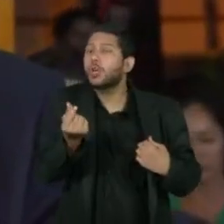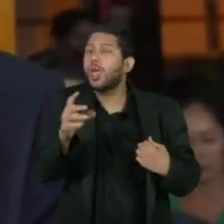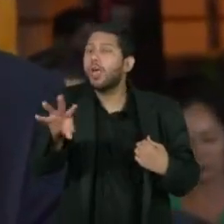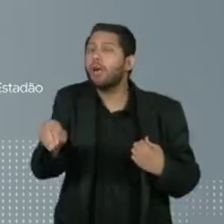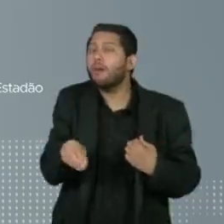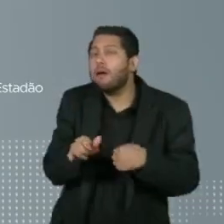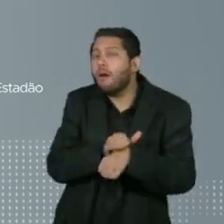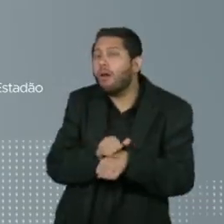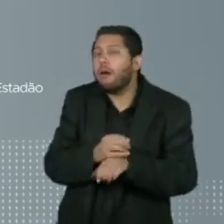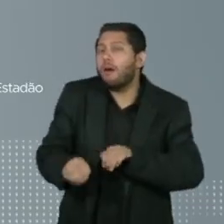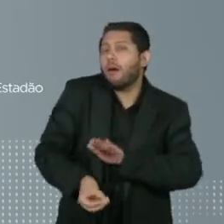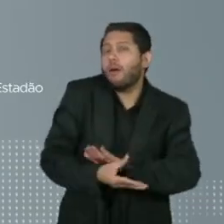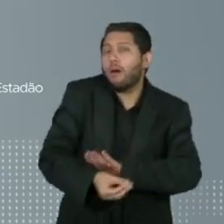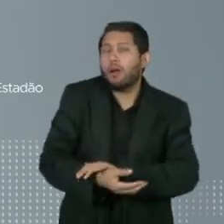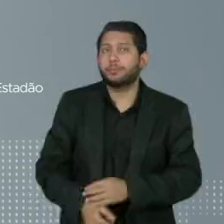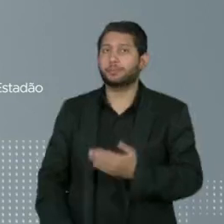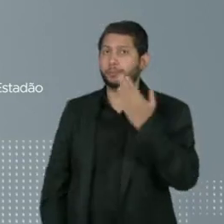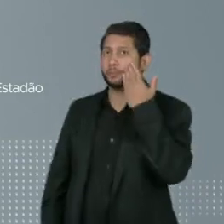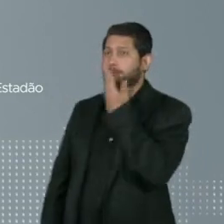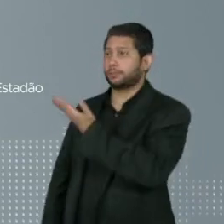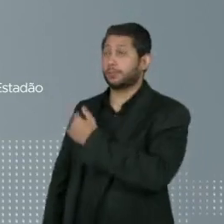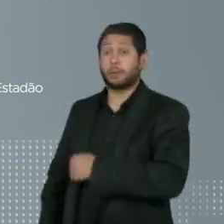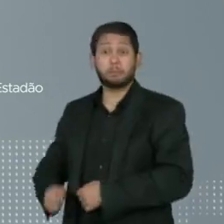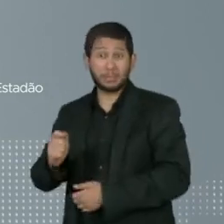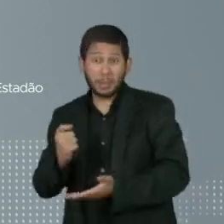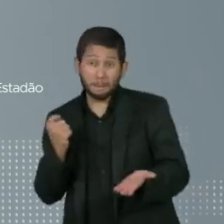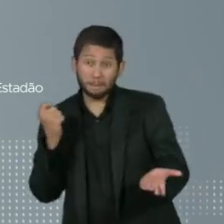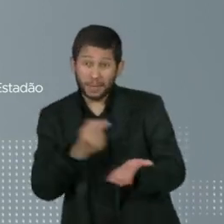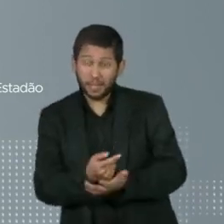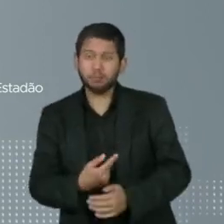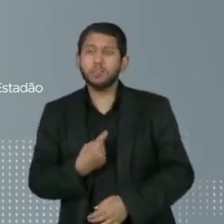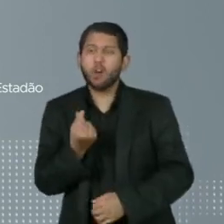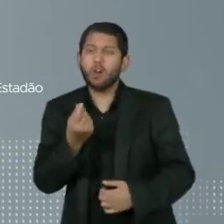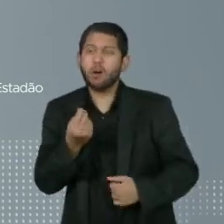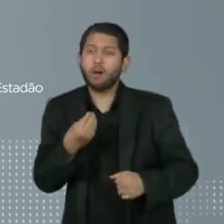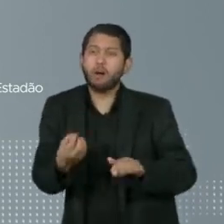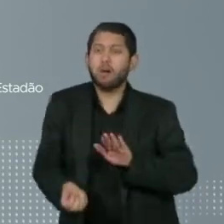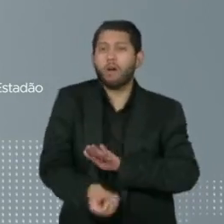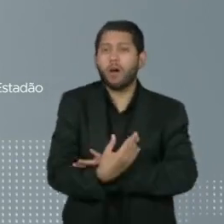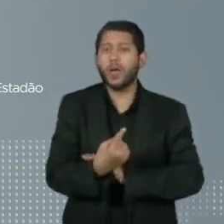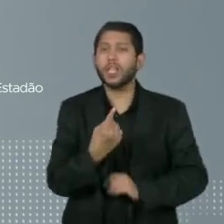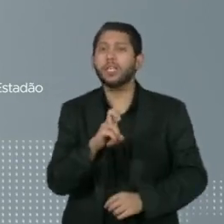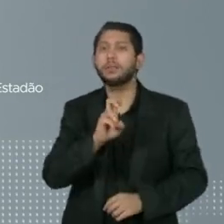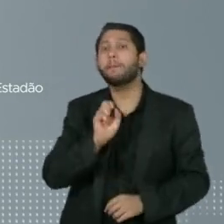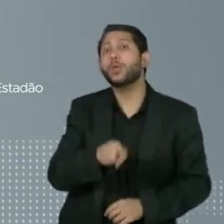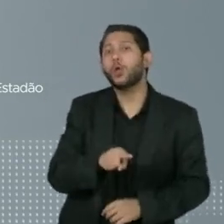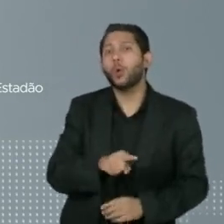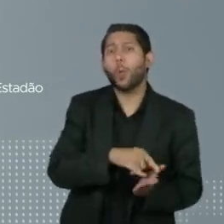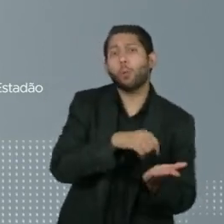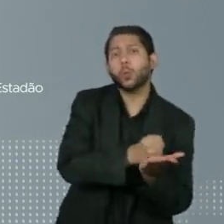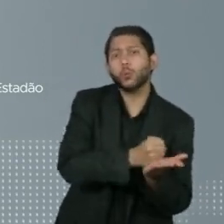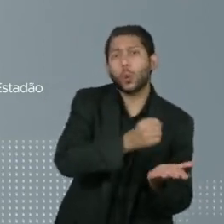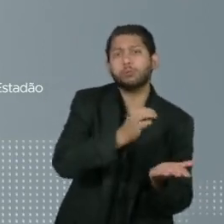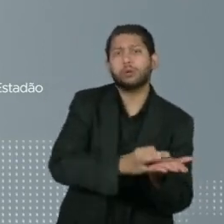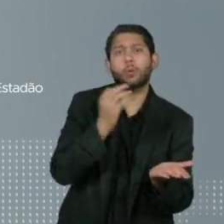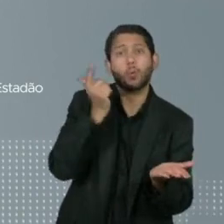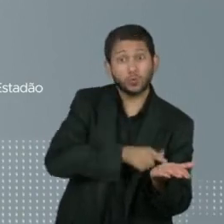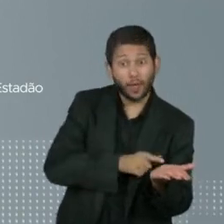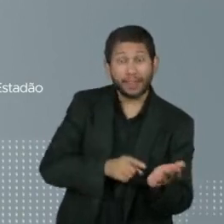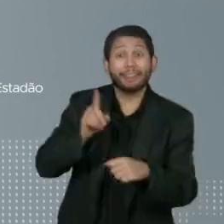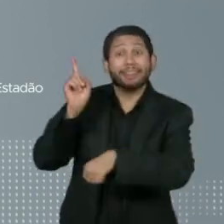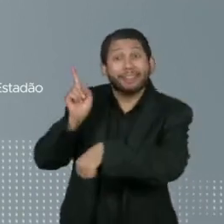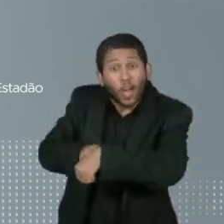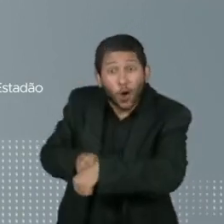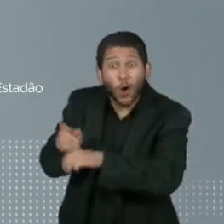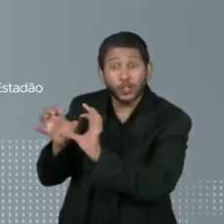recursos da pasta. Tinha que dar 15 mil para ele só protocolar e na hora que o dinheiro já tivesse empenhado era para dar